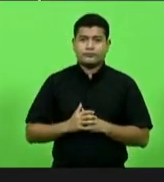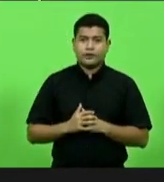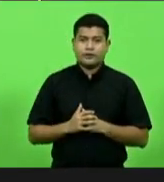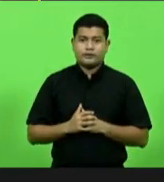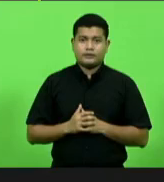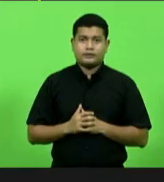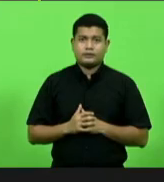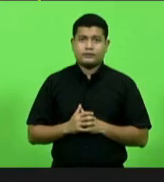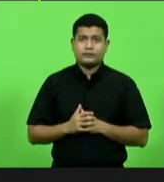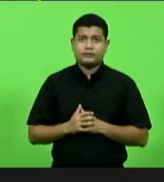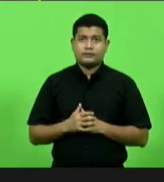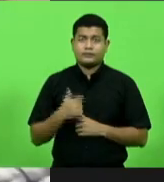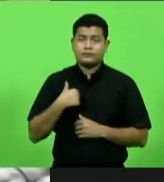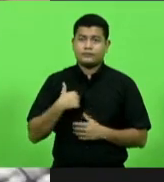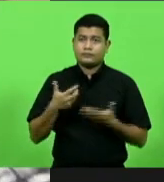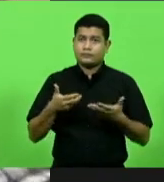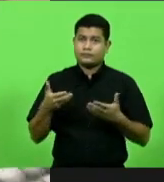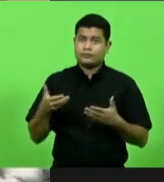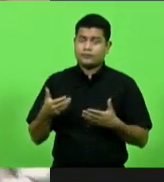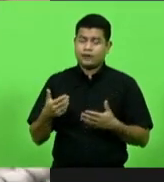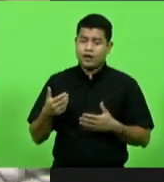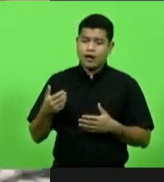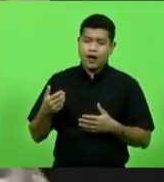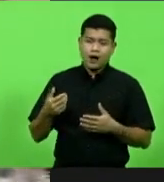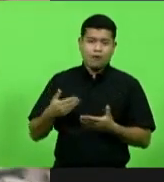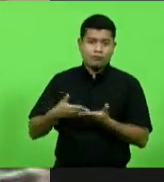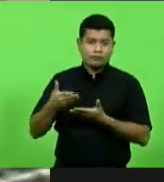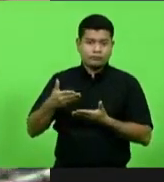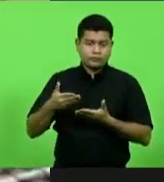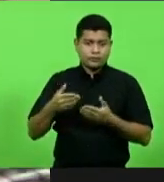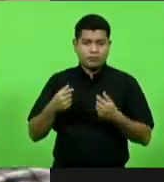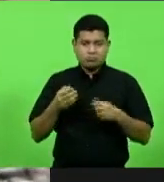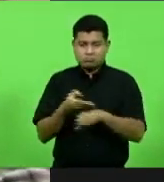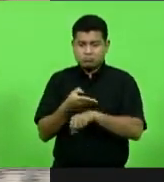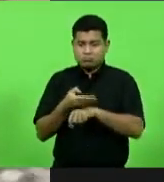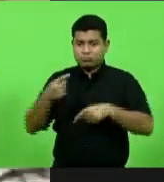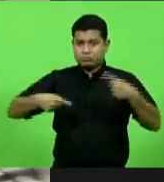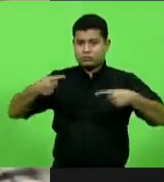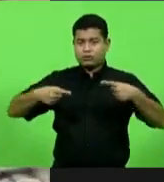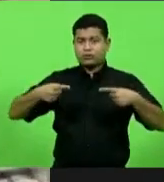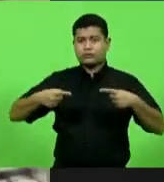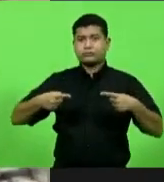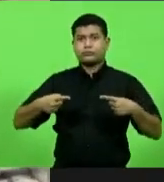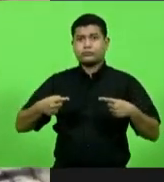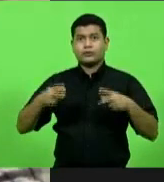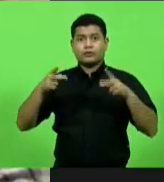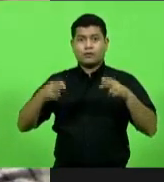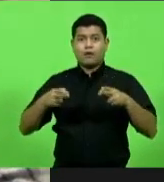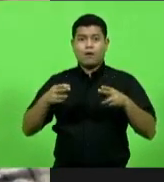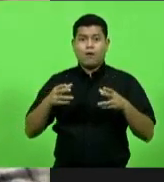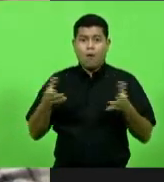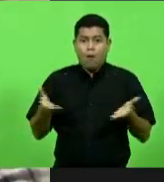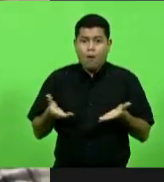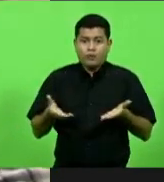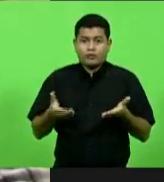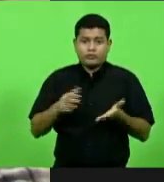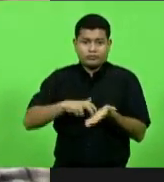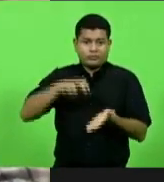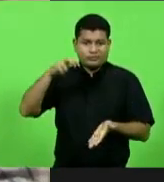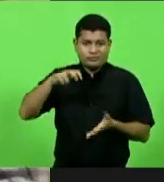Na verdade, eu queria participar da discussão, seus deputados, boa tarde, da mesma forma que fiz hoje na reunião de líderes.